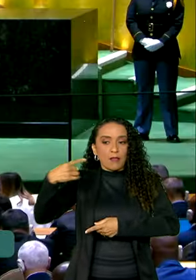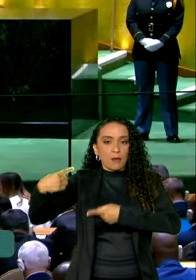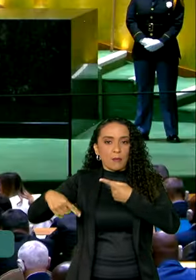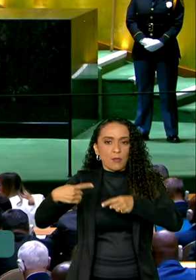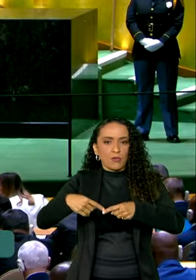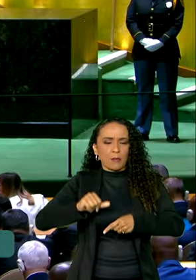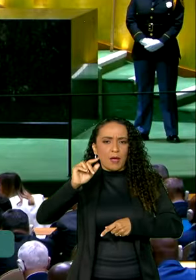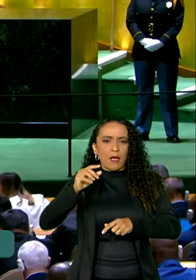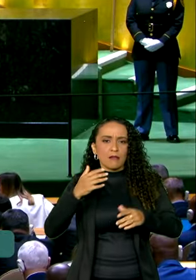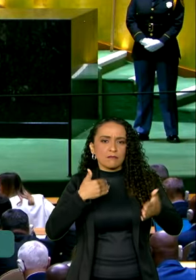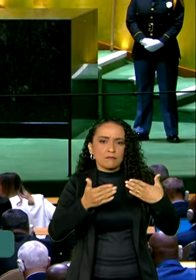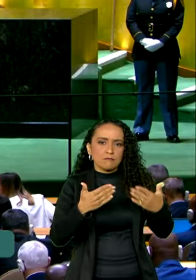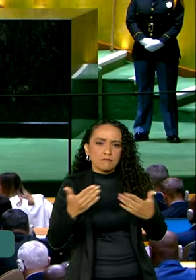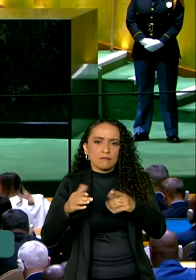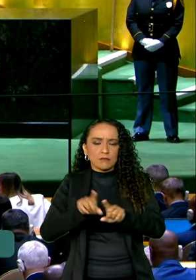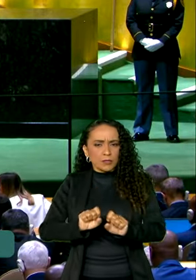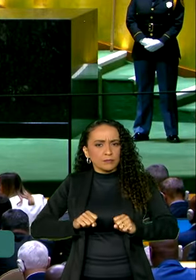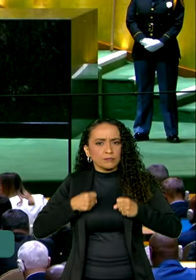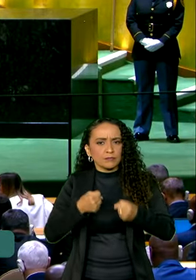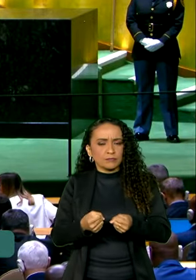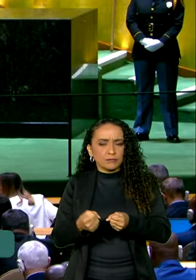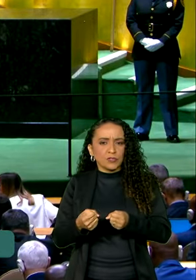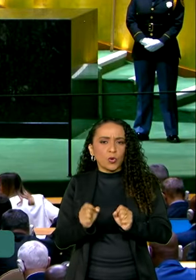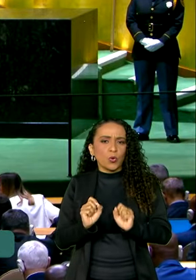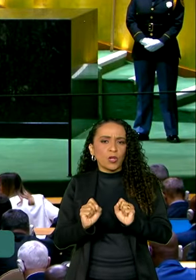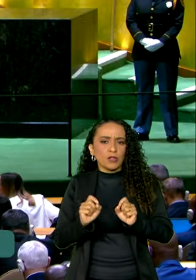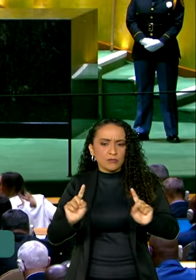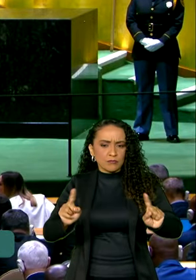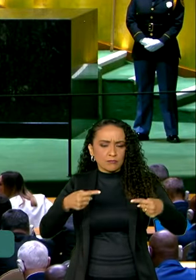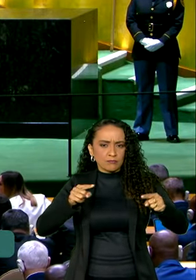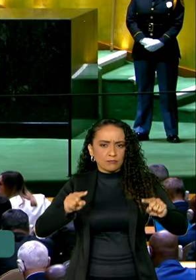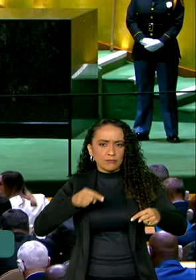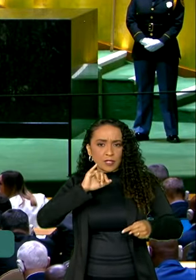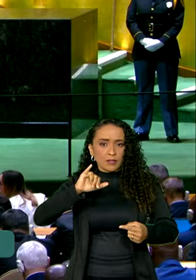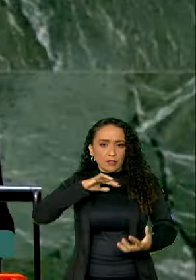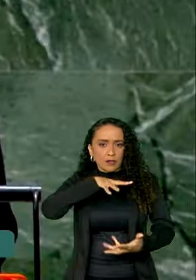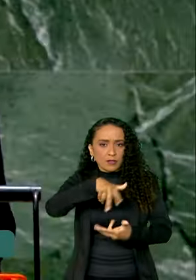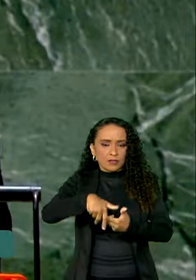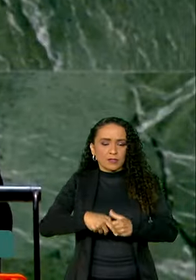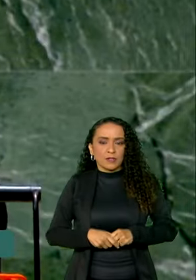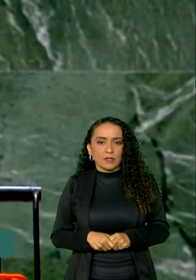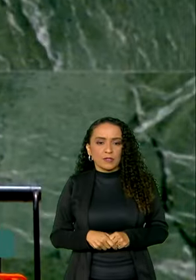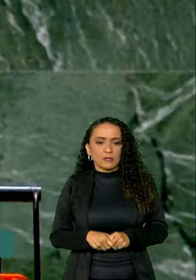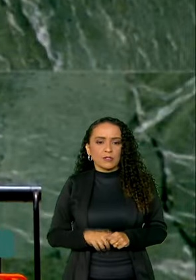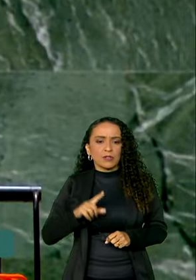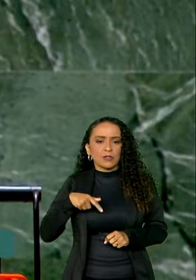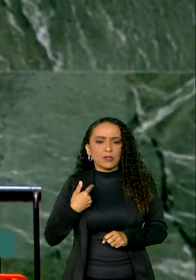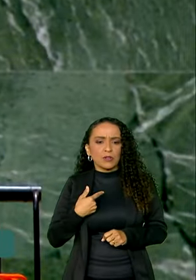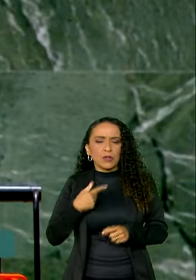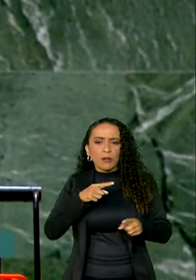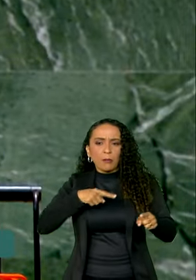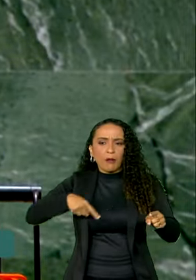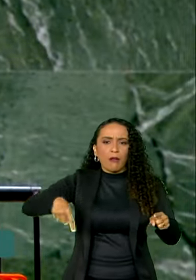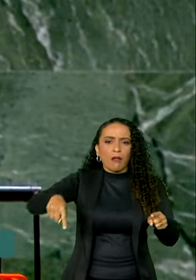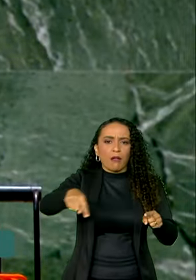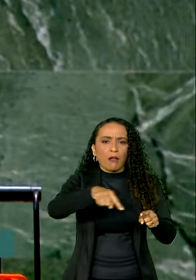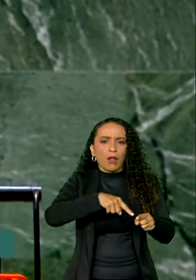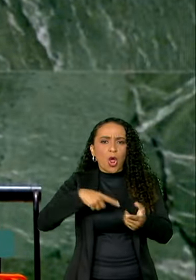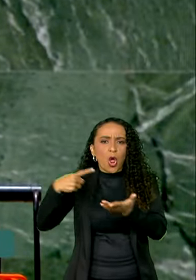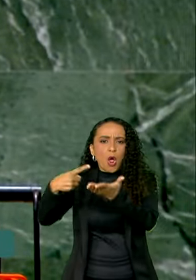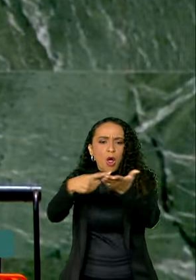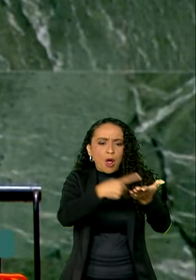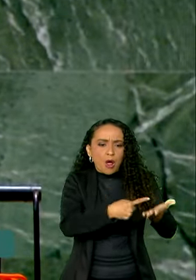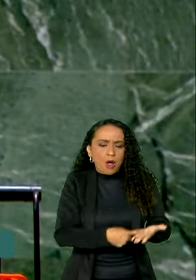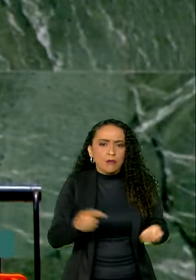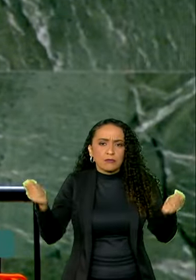mais diálogo e engajamento no enfrentamento dos desafios internacionais. Andamos em círculos entre compromissos